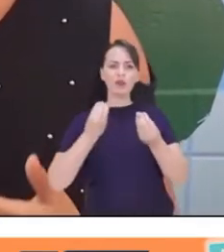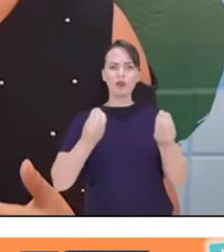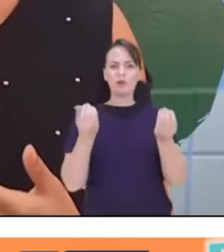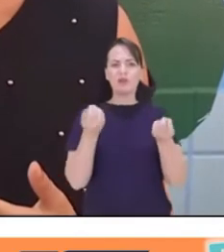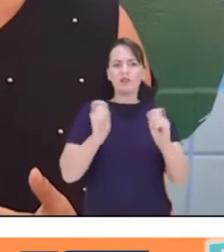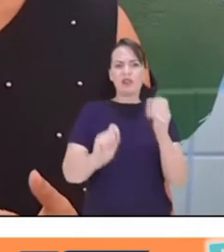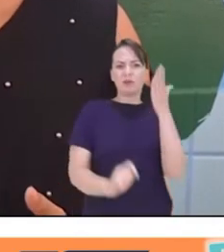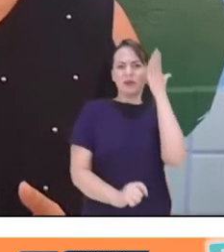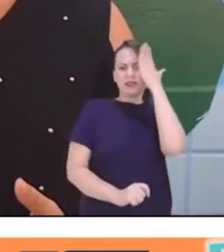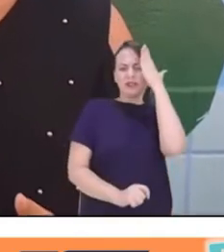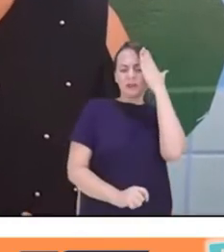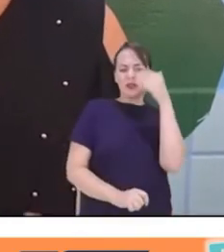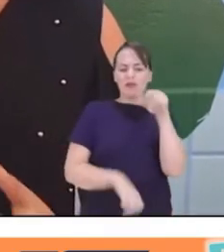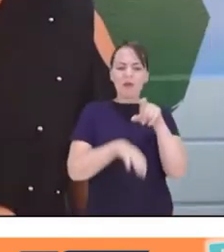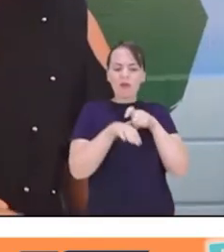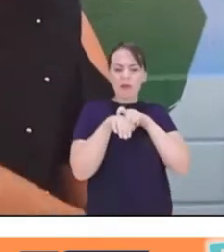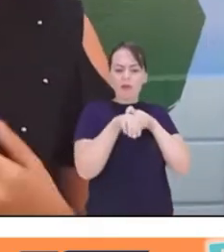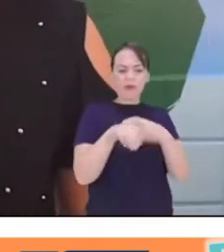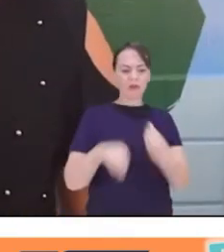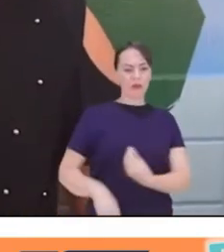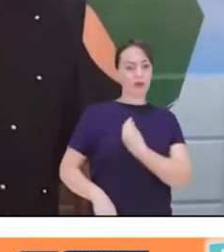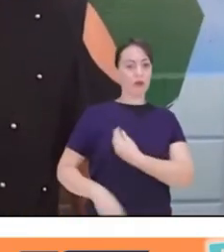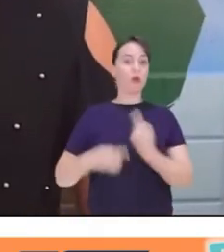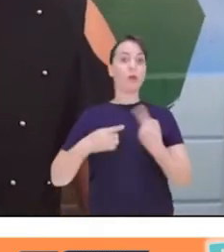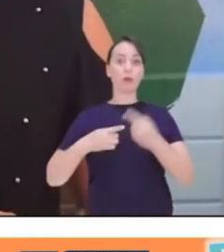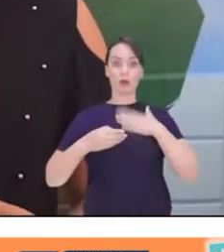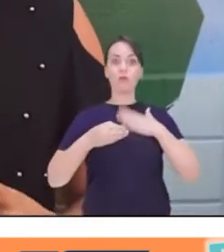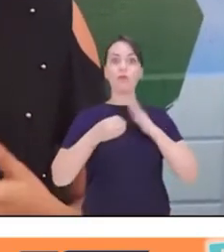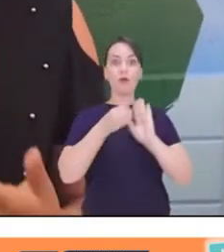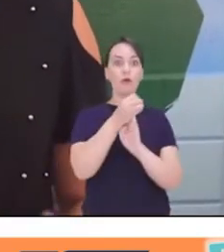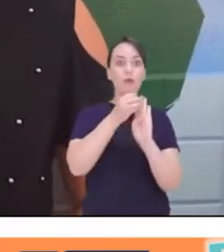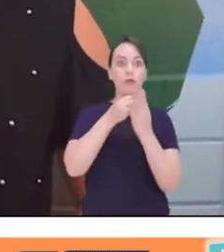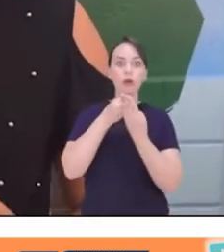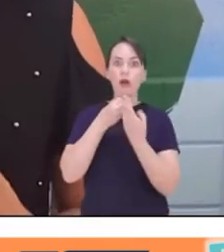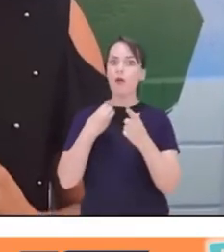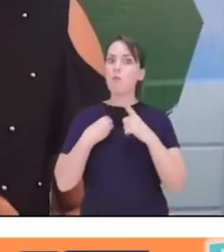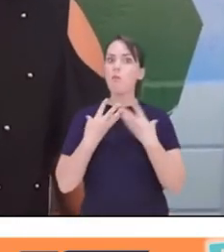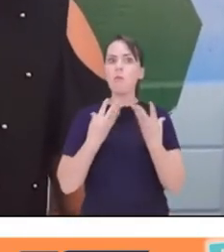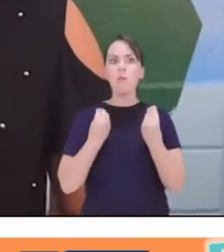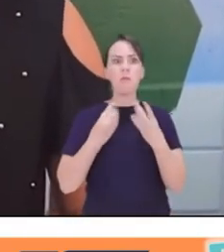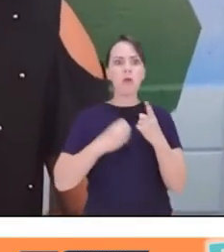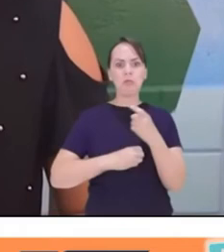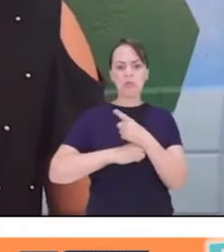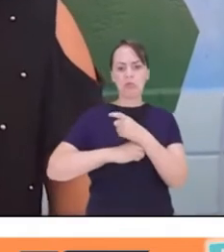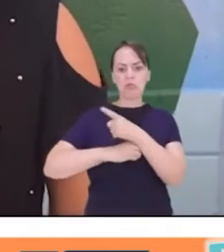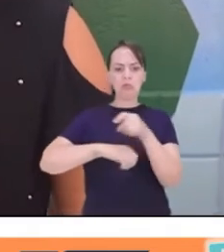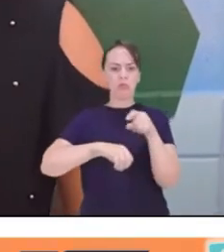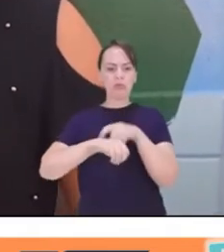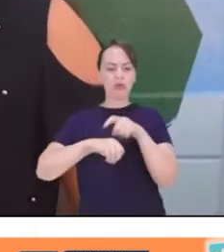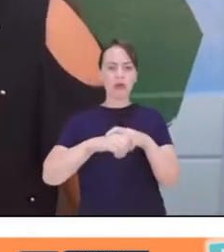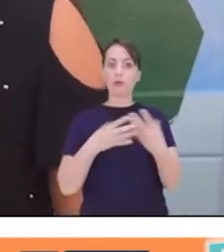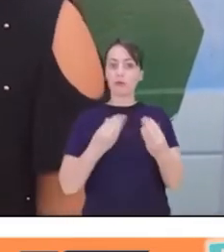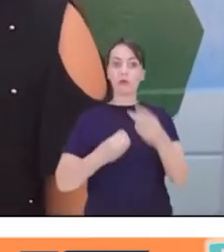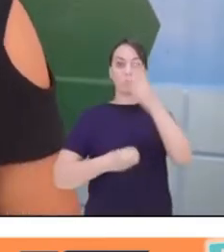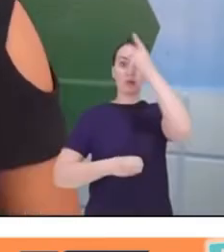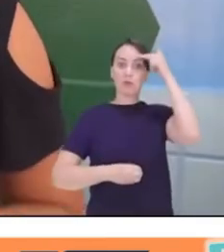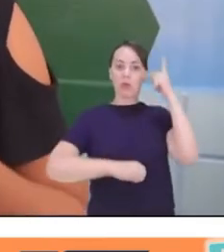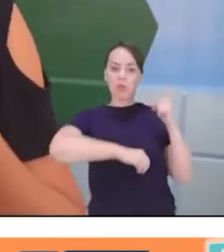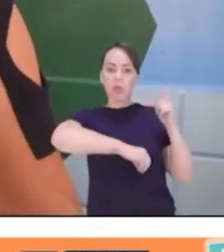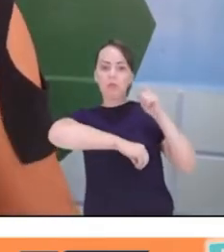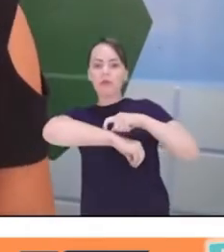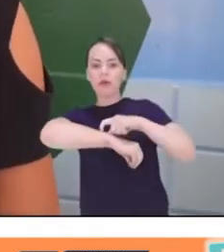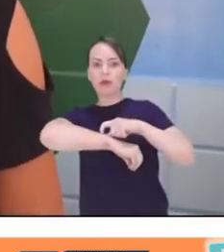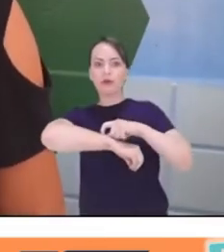saber que esse escorpião está aí. Porque no meu bairro estava tendo muito caso de escorpião, e muitas pessoas estavam sendo picadas.